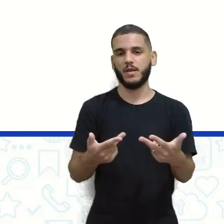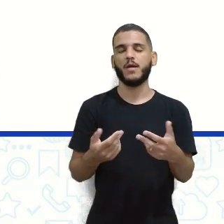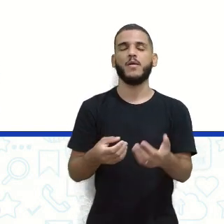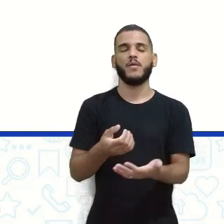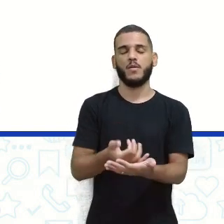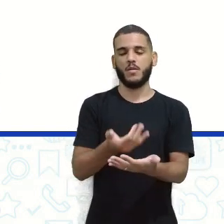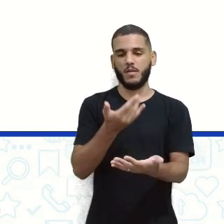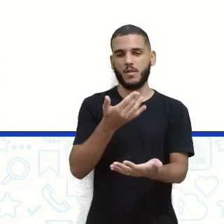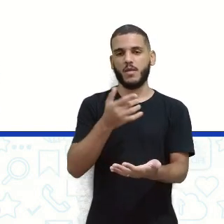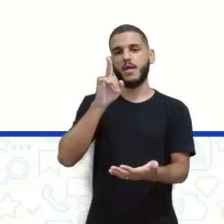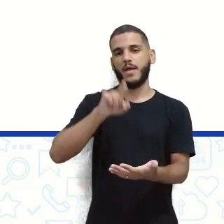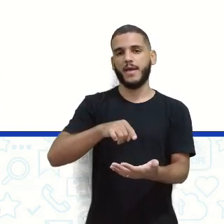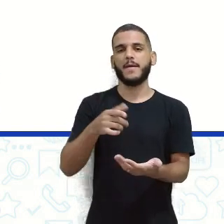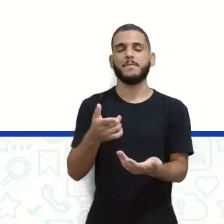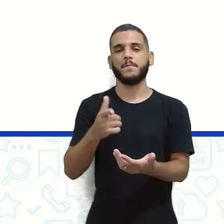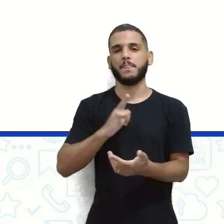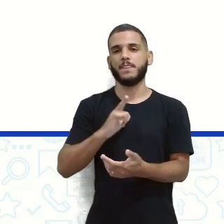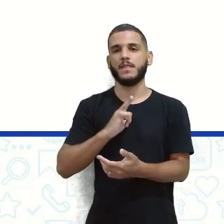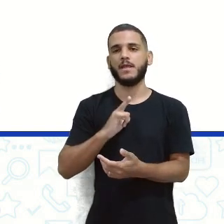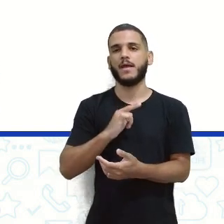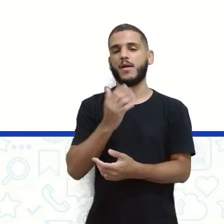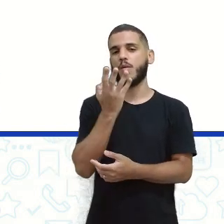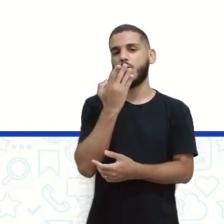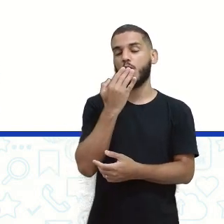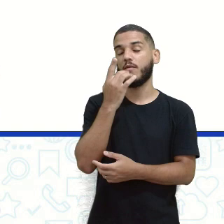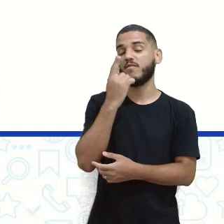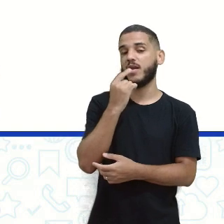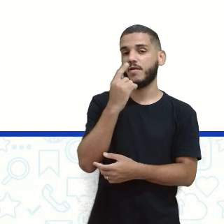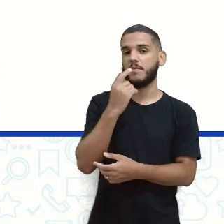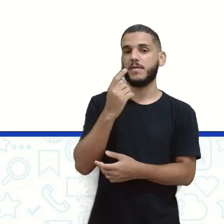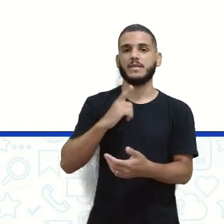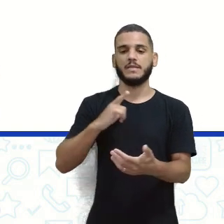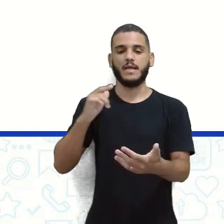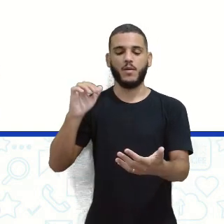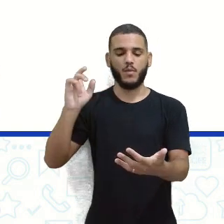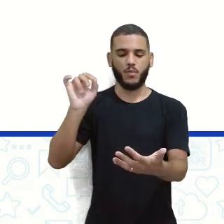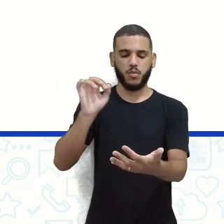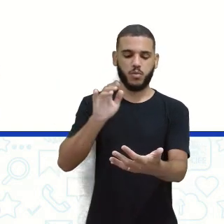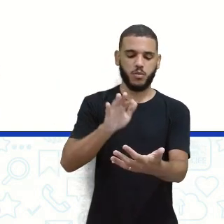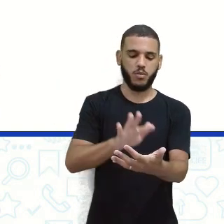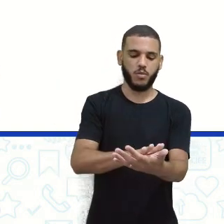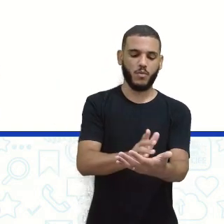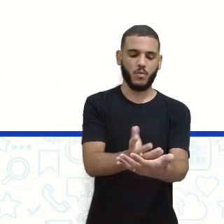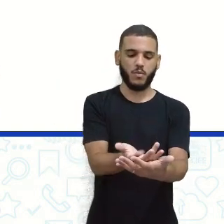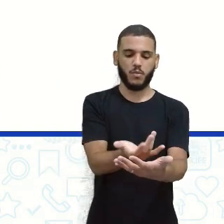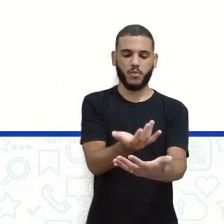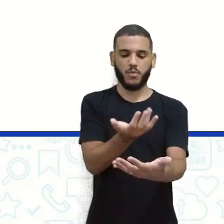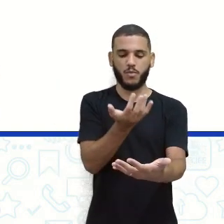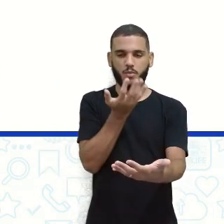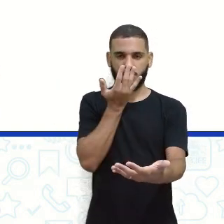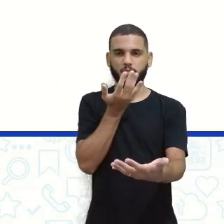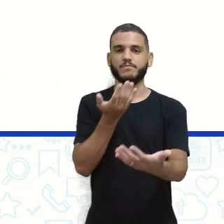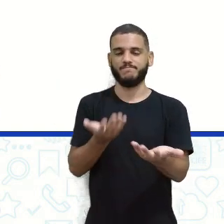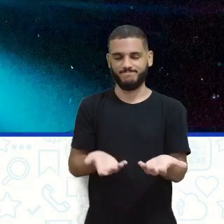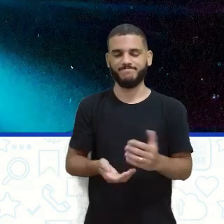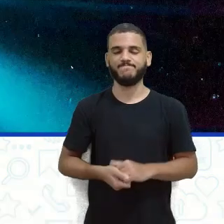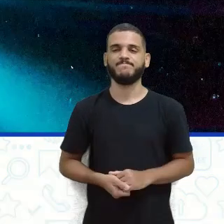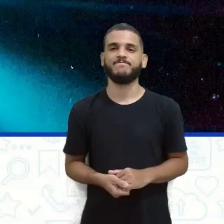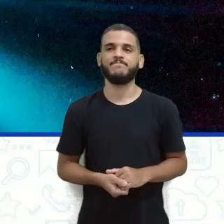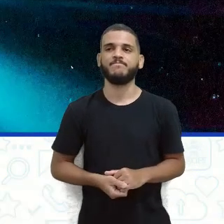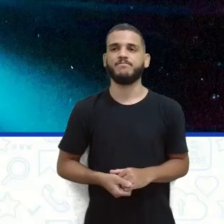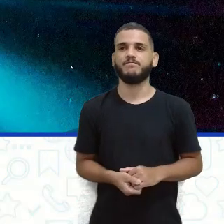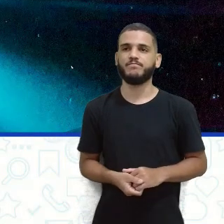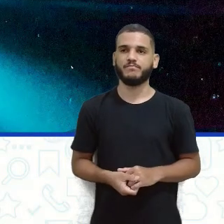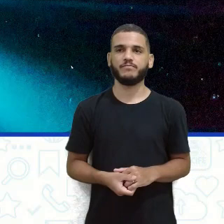representados pelas setinhas vermelhas chegando, né? Esses raios chegando aí da luz natural que está vindo lá de fora do sol,